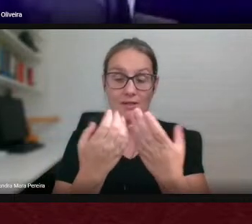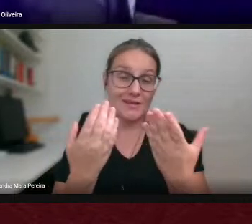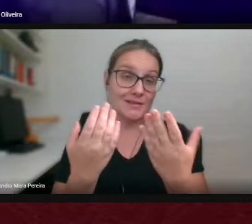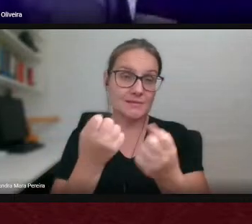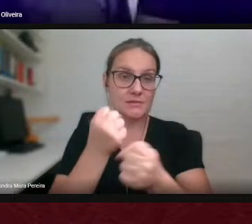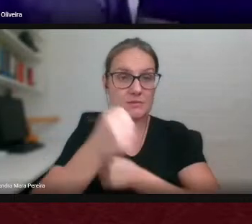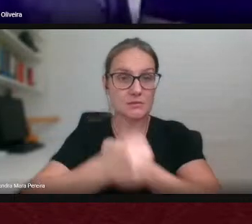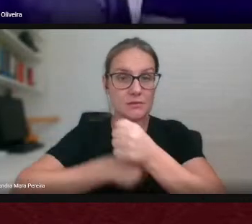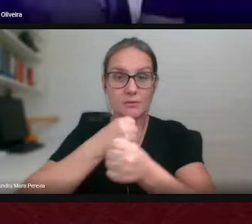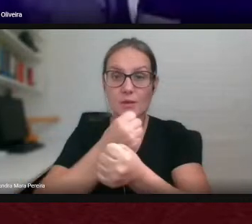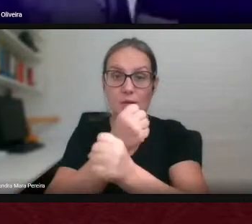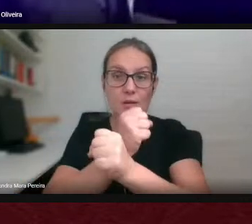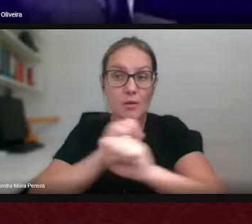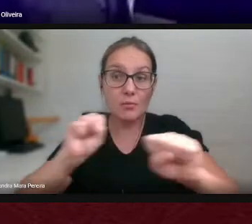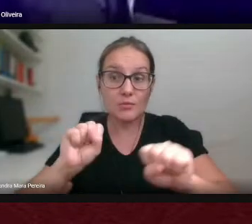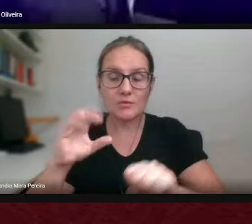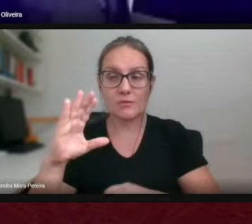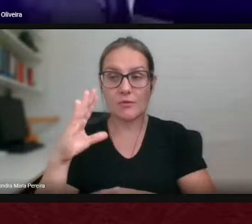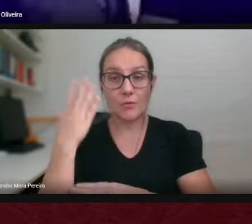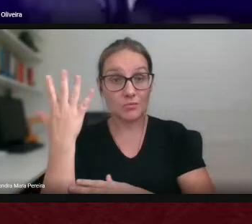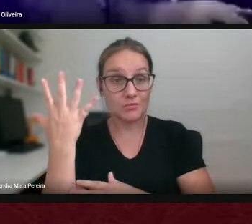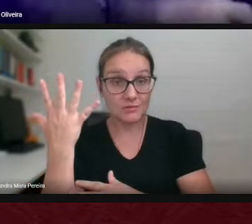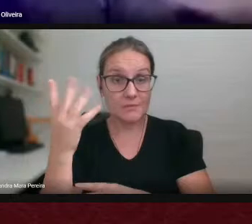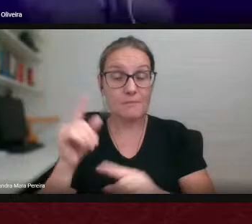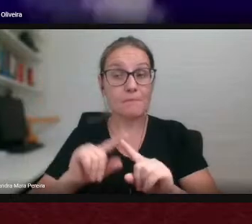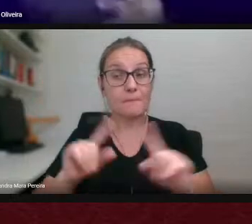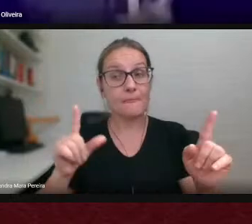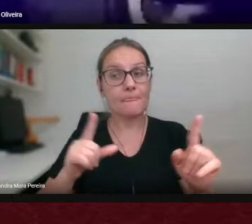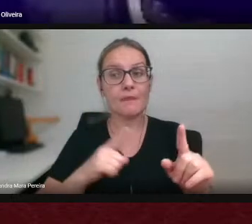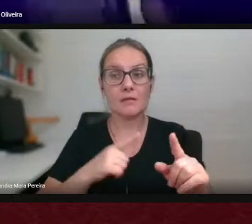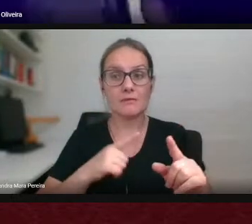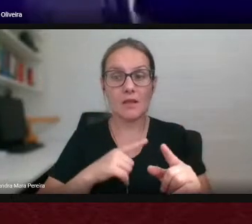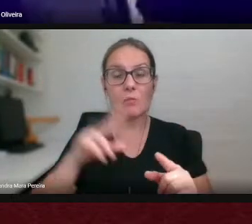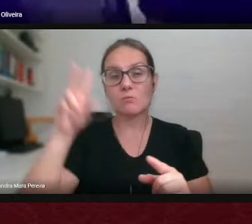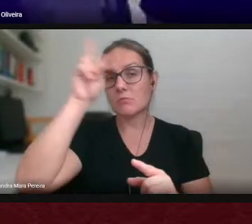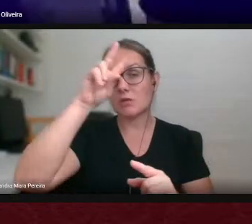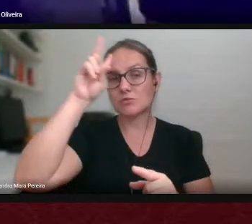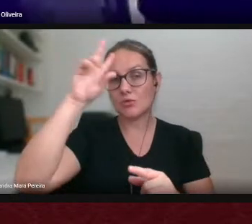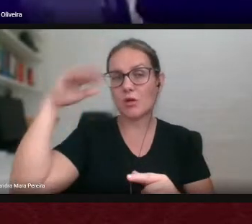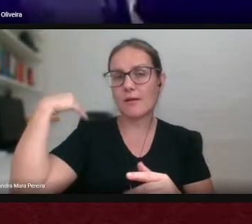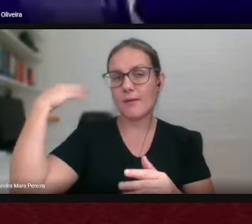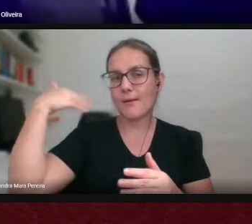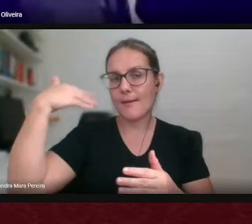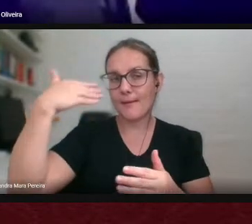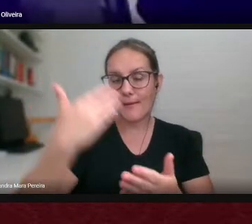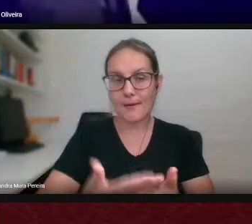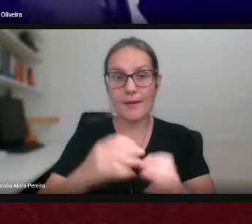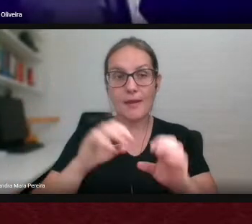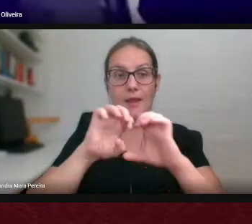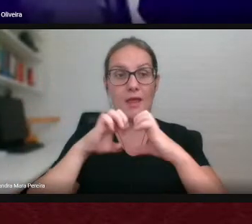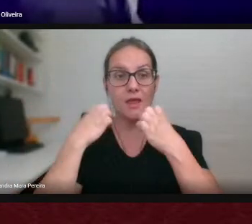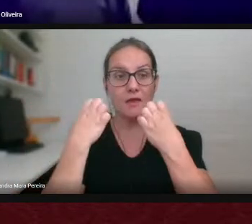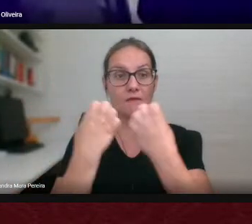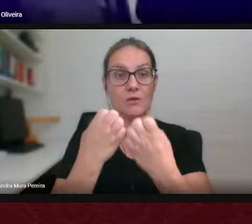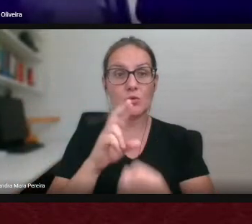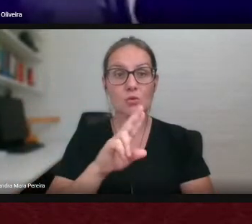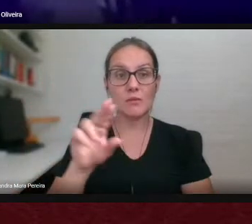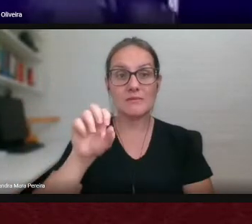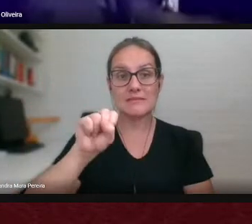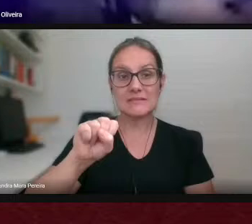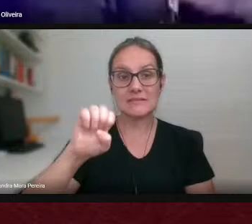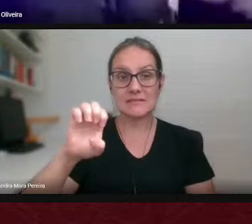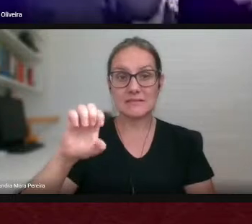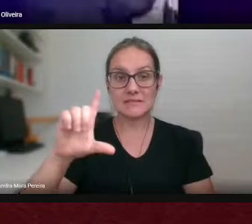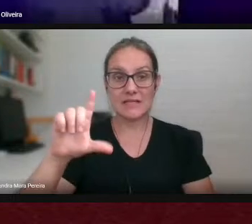ano que passou por uma série de motivos mas que tem uma longa história né o evento chama-se CELAC que é o